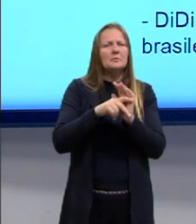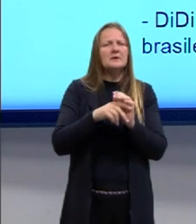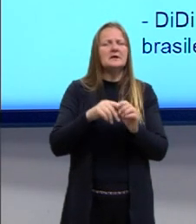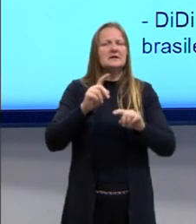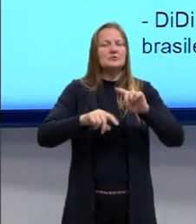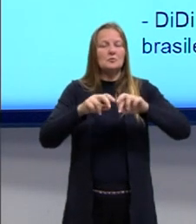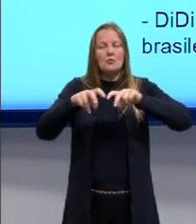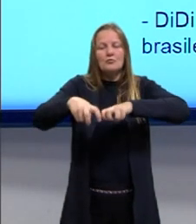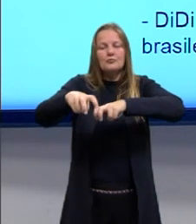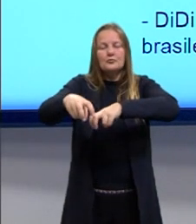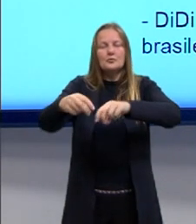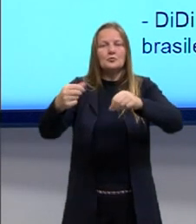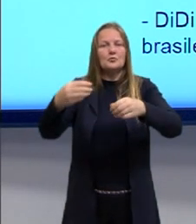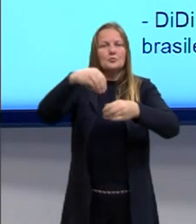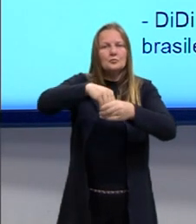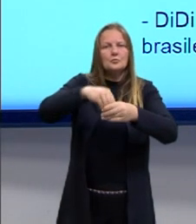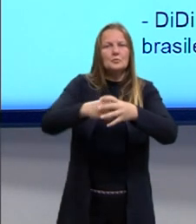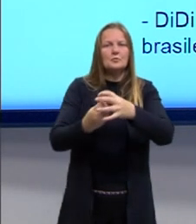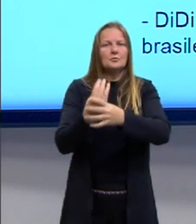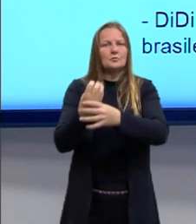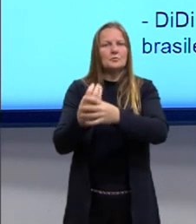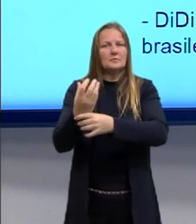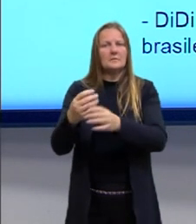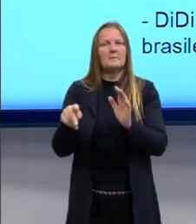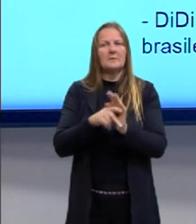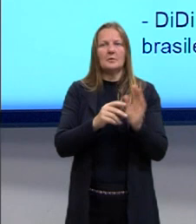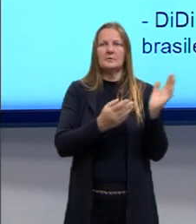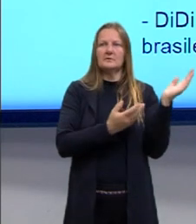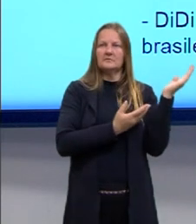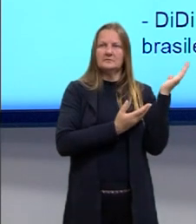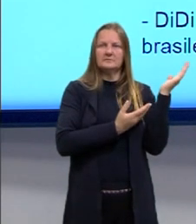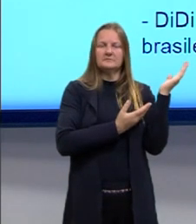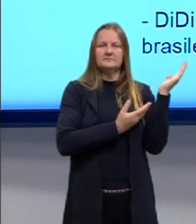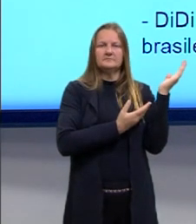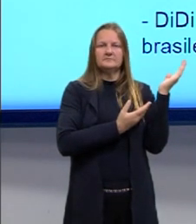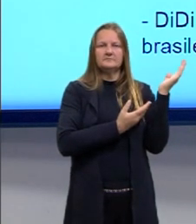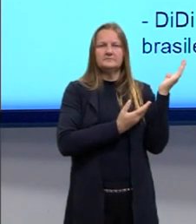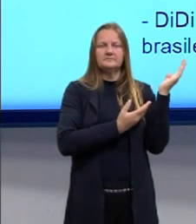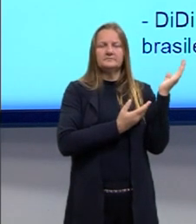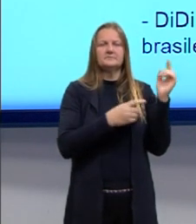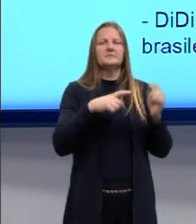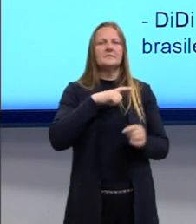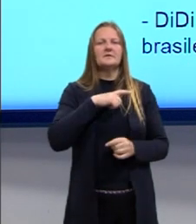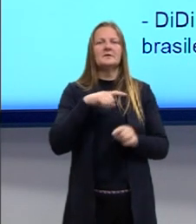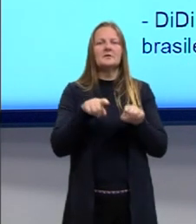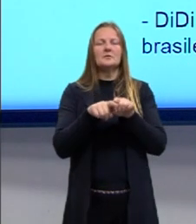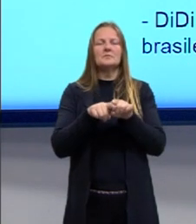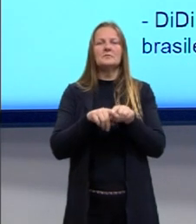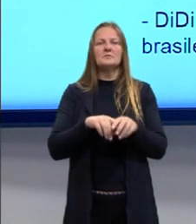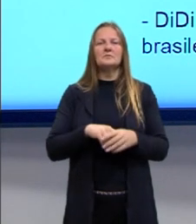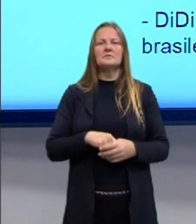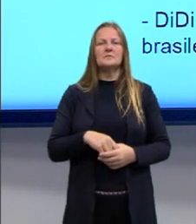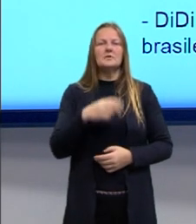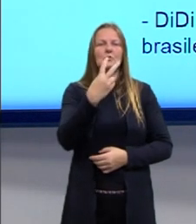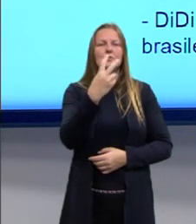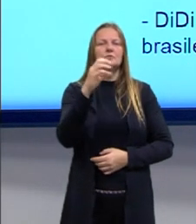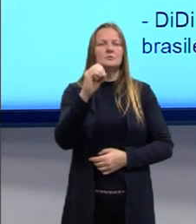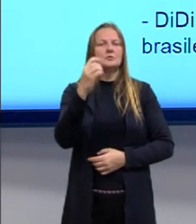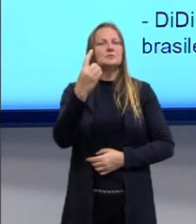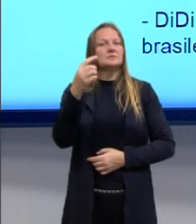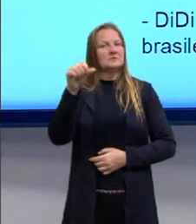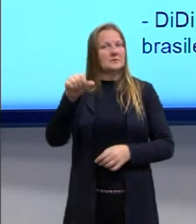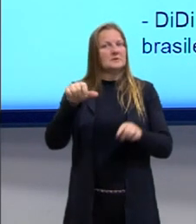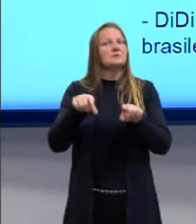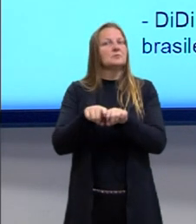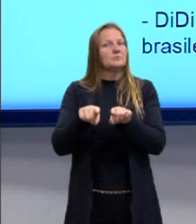agrícolas e grãos. Olha lá, os commodities desaparecendo. Nós temos ali o segundo que eu trago para vocês, em 2016 também,